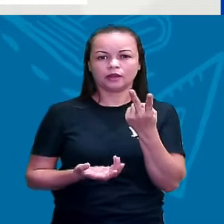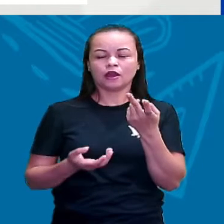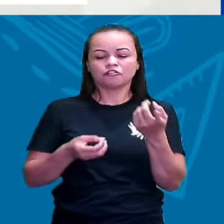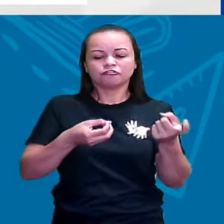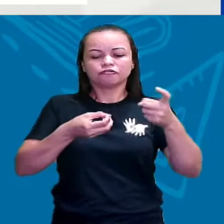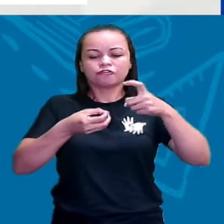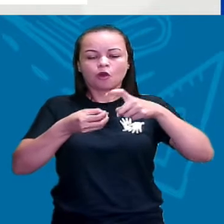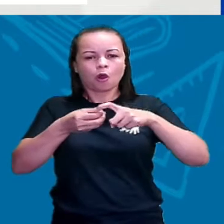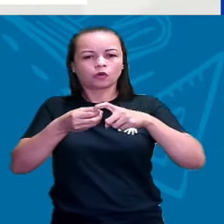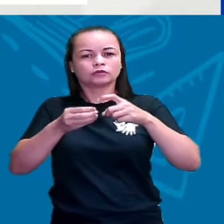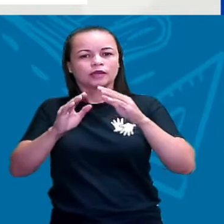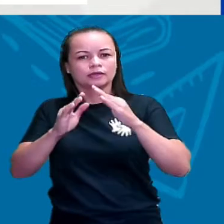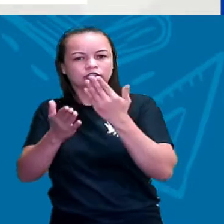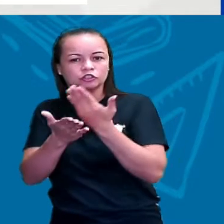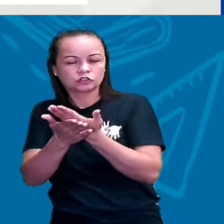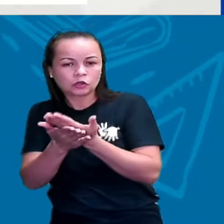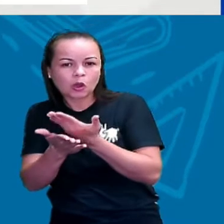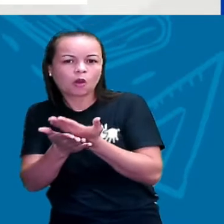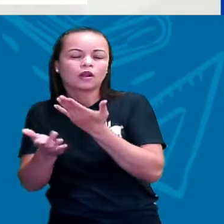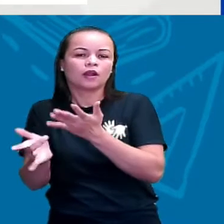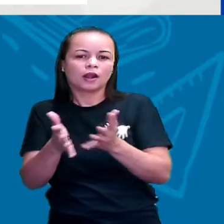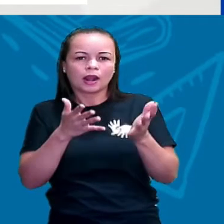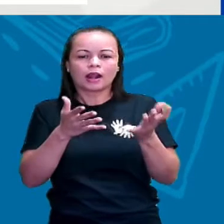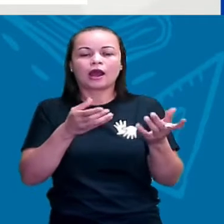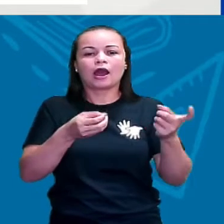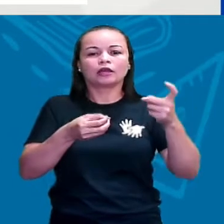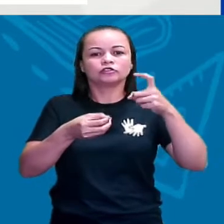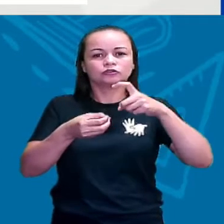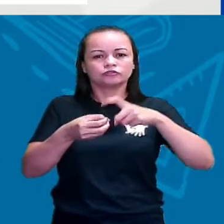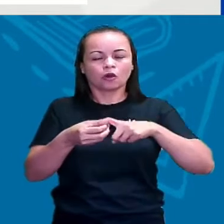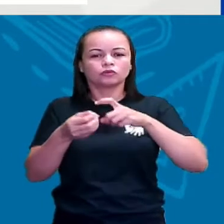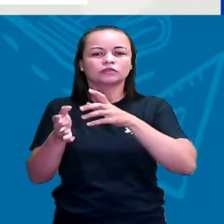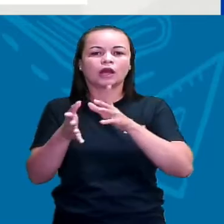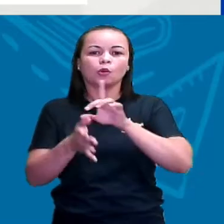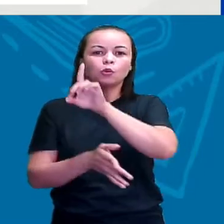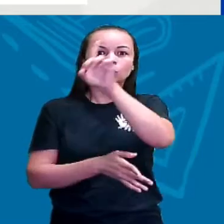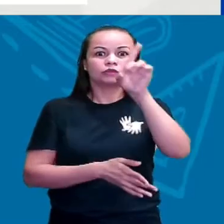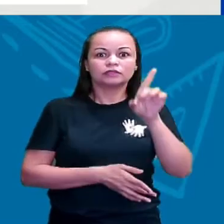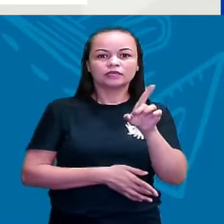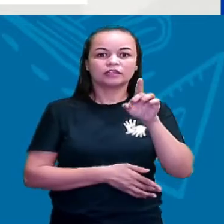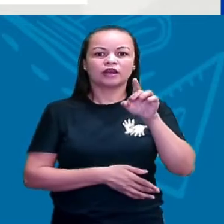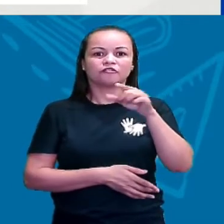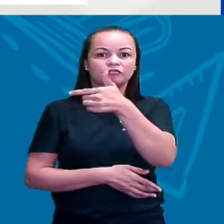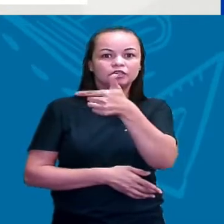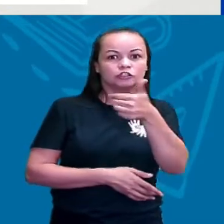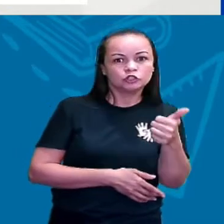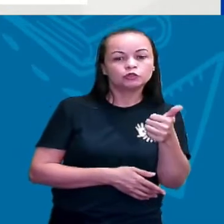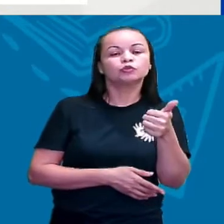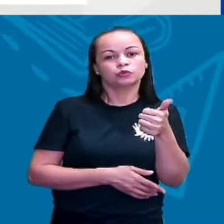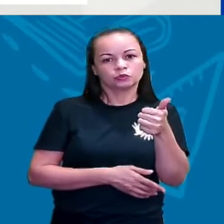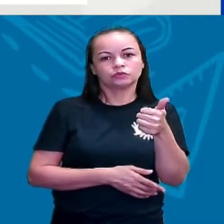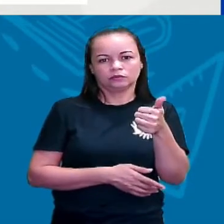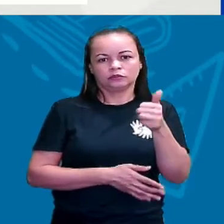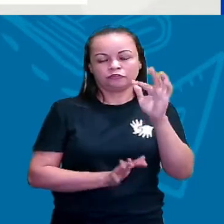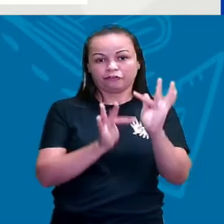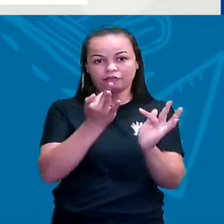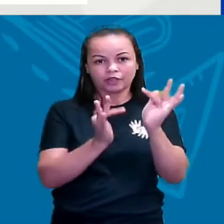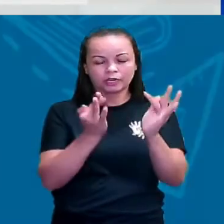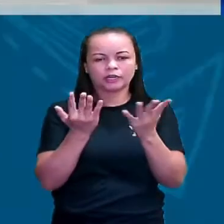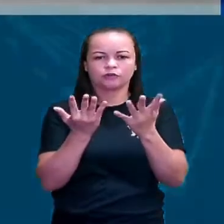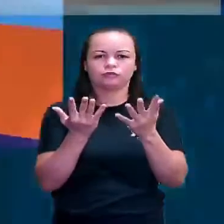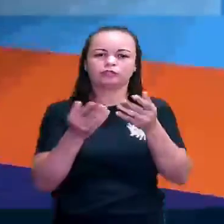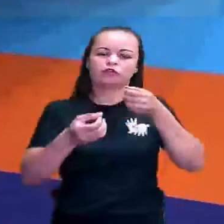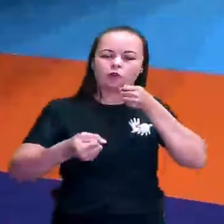as aulas presenciais na rede municipal no dia 21. Vitória uma notícia que saiu na